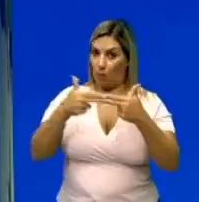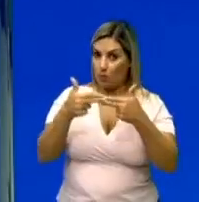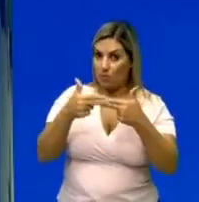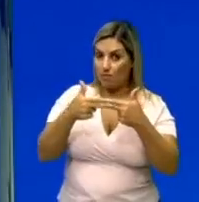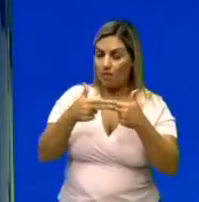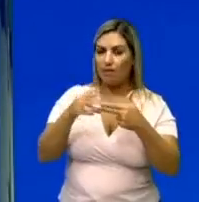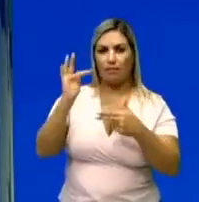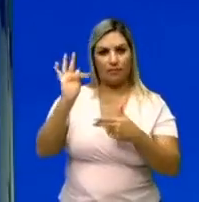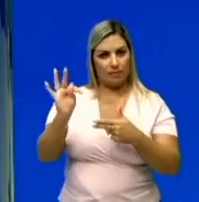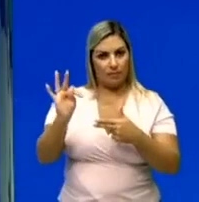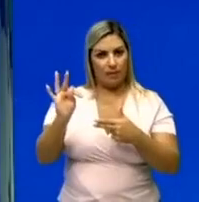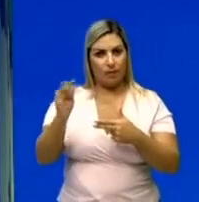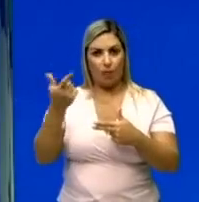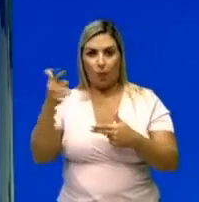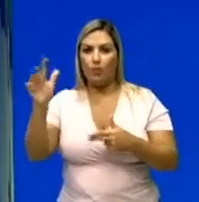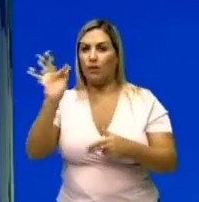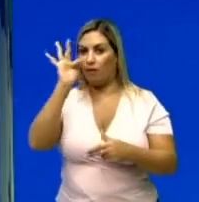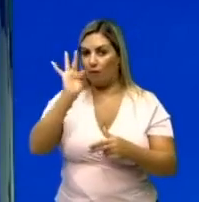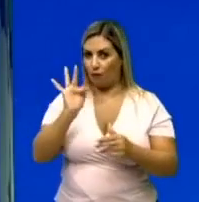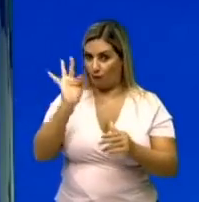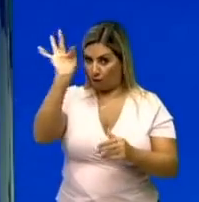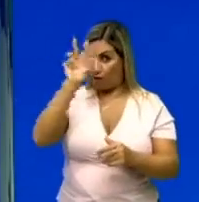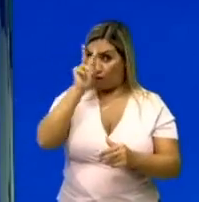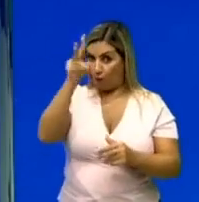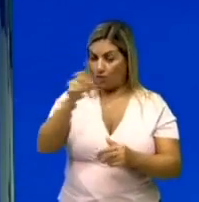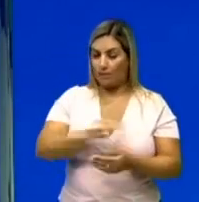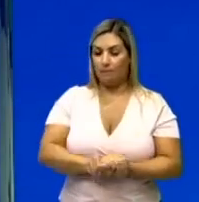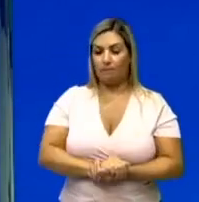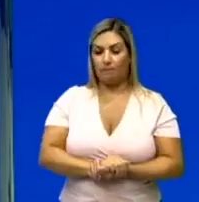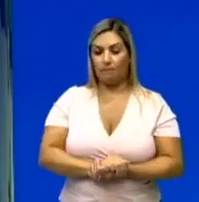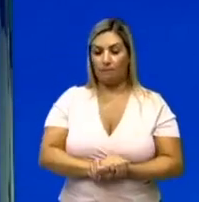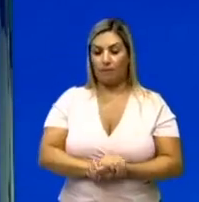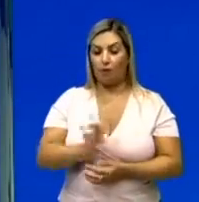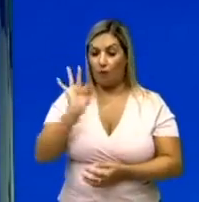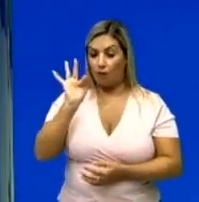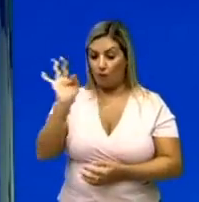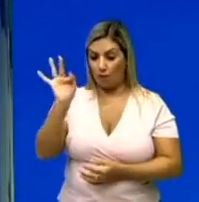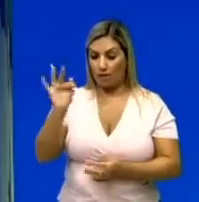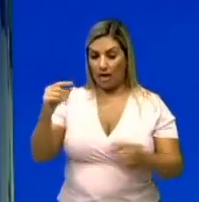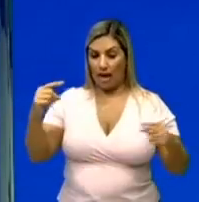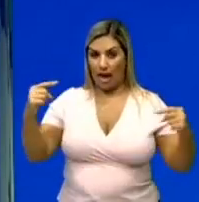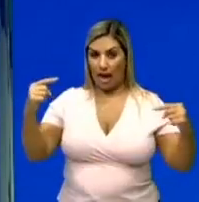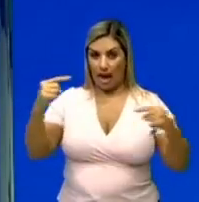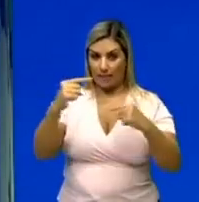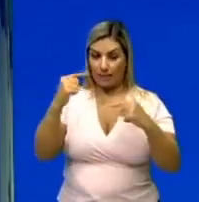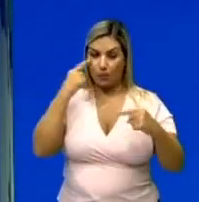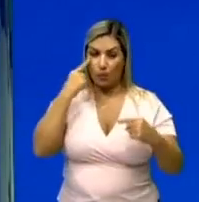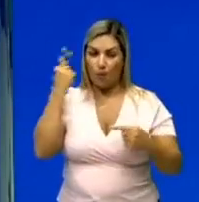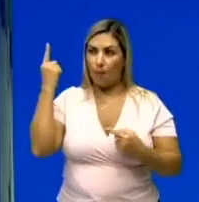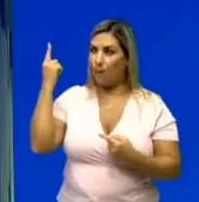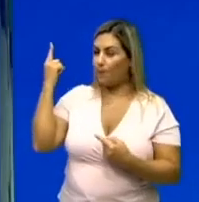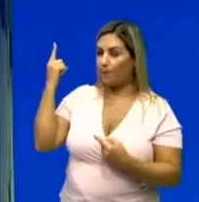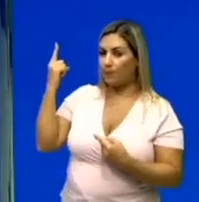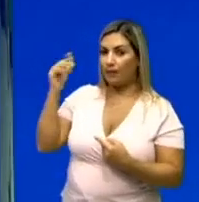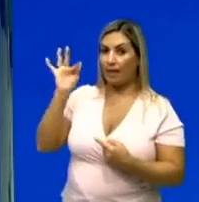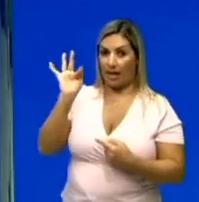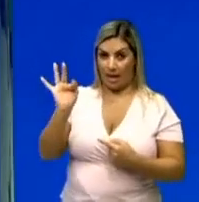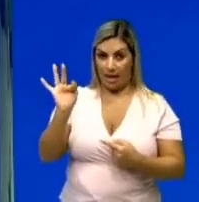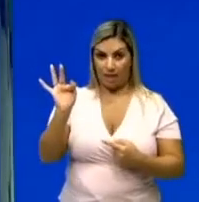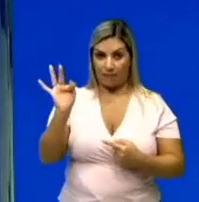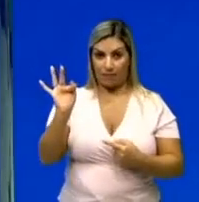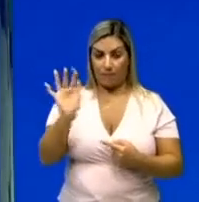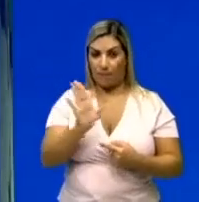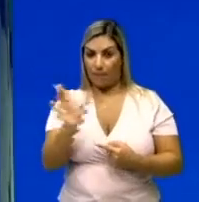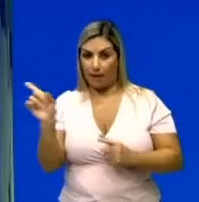do trabalho com outra força. No caso, a força de atrito. Olha o acontece. A força F está